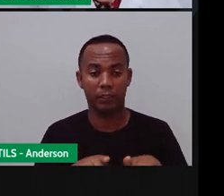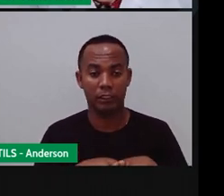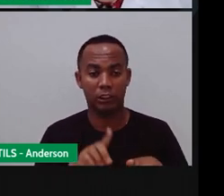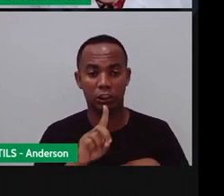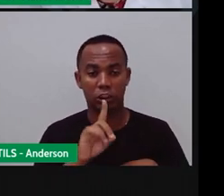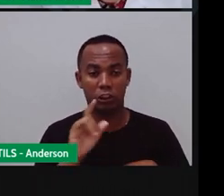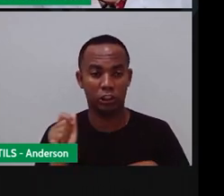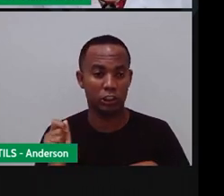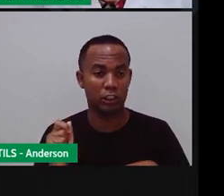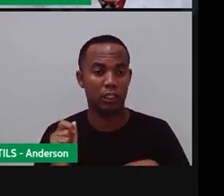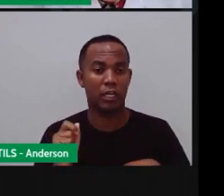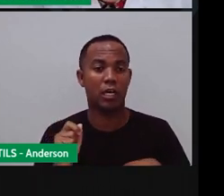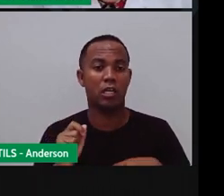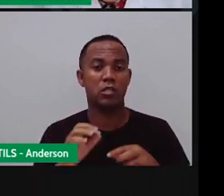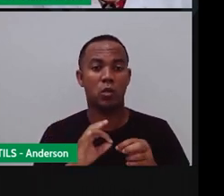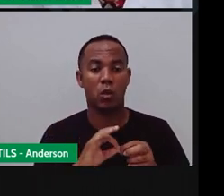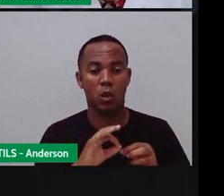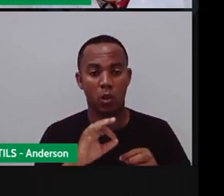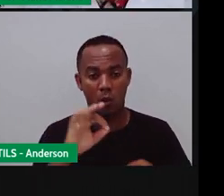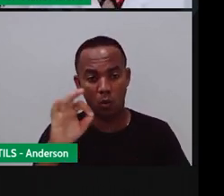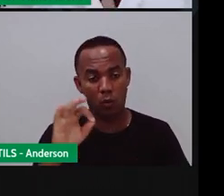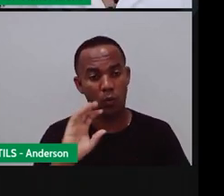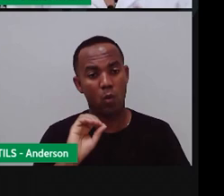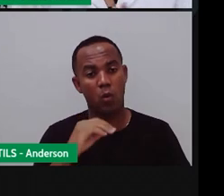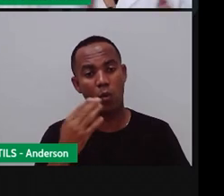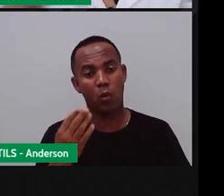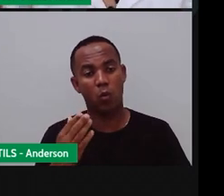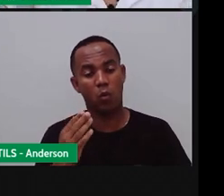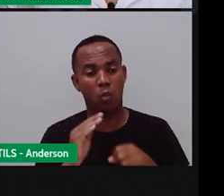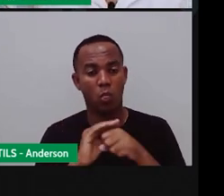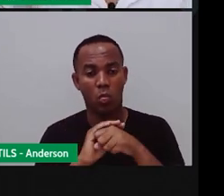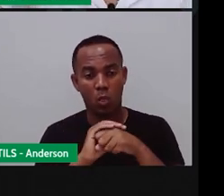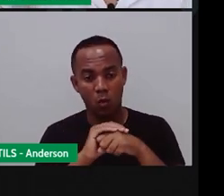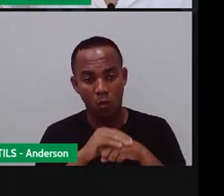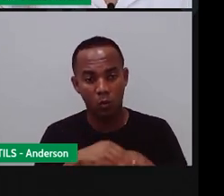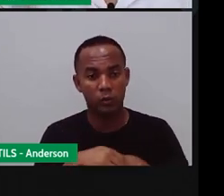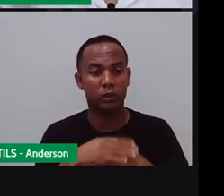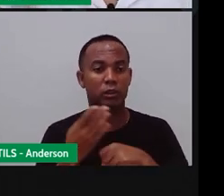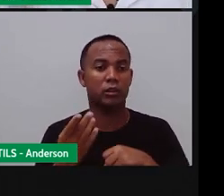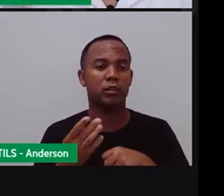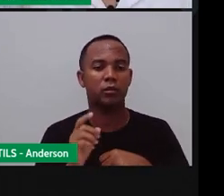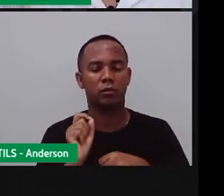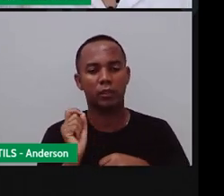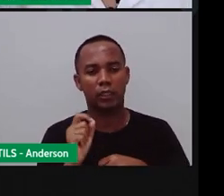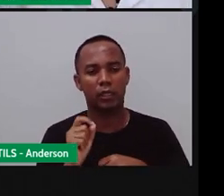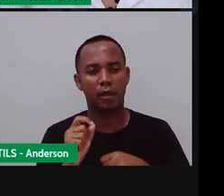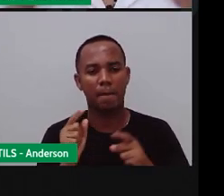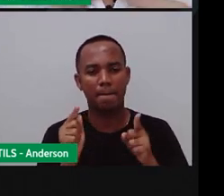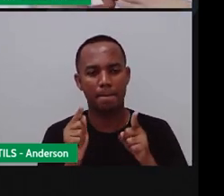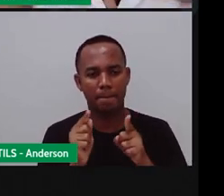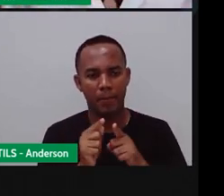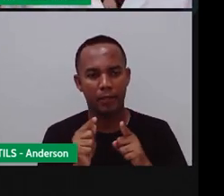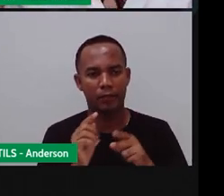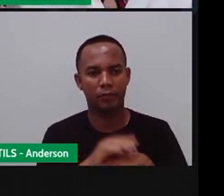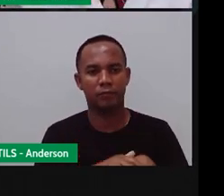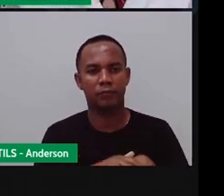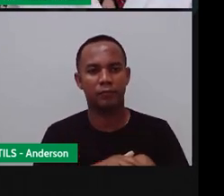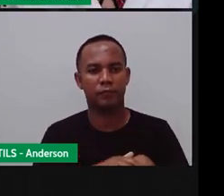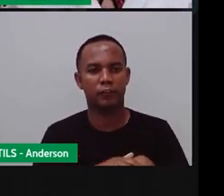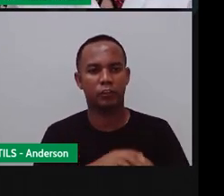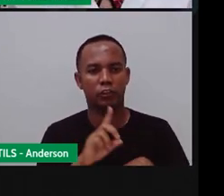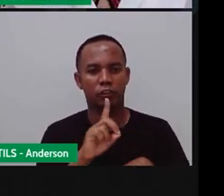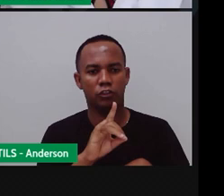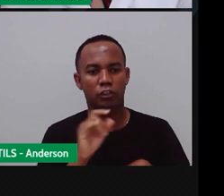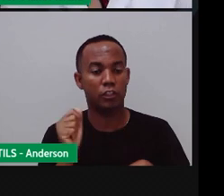noites mais curtas ou seja como tem mais sol mais proximidade dos raios solares o dia ele acaba